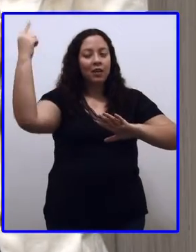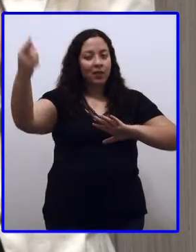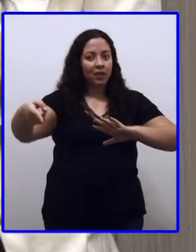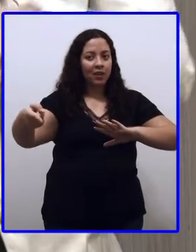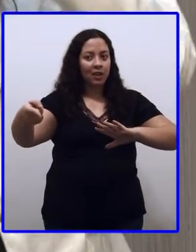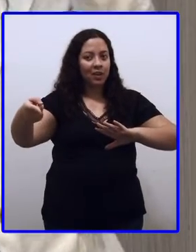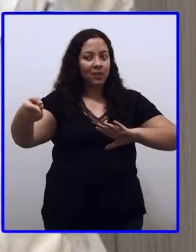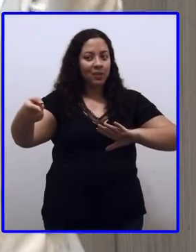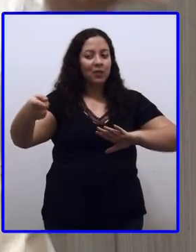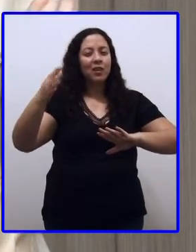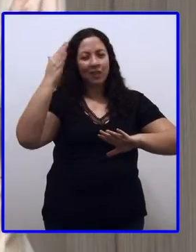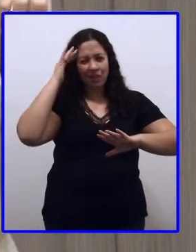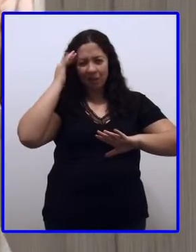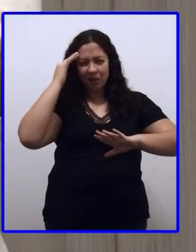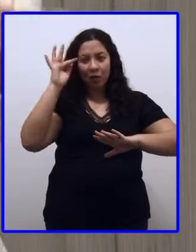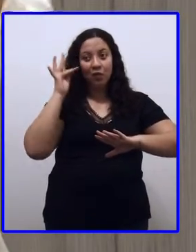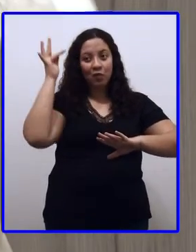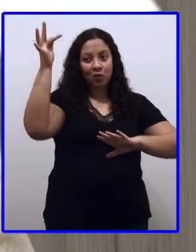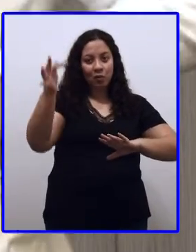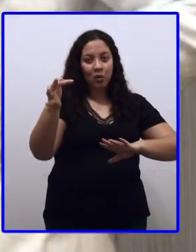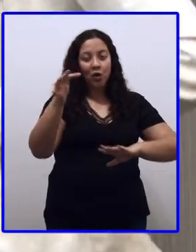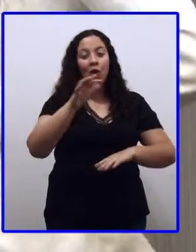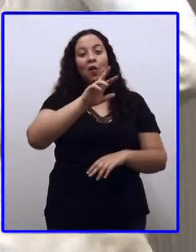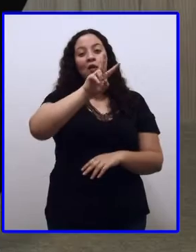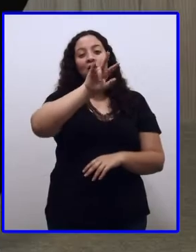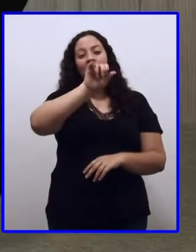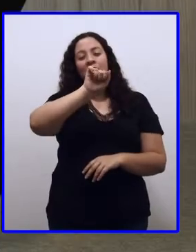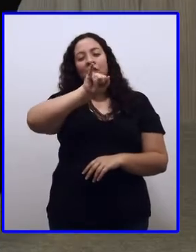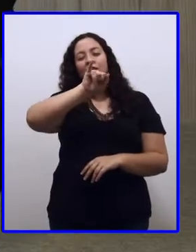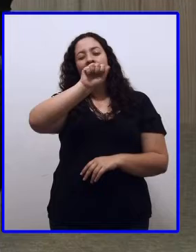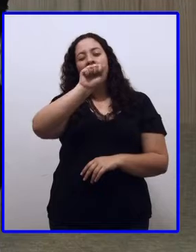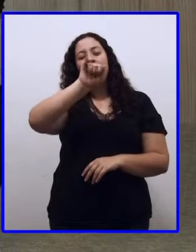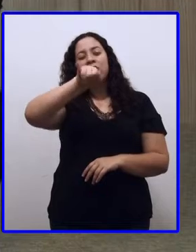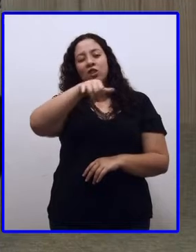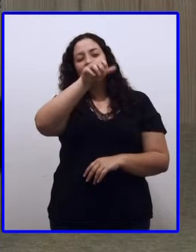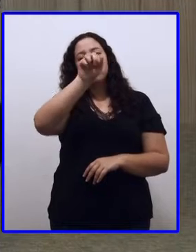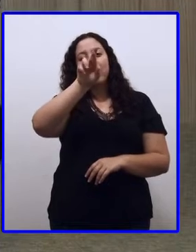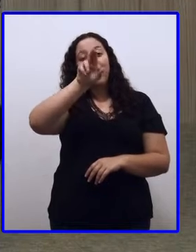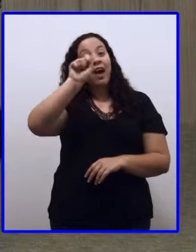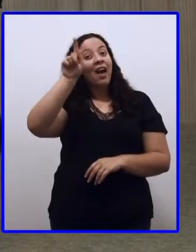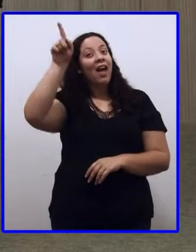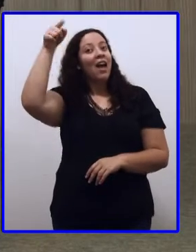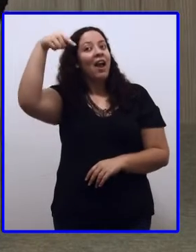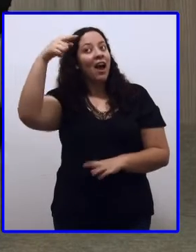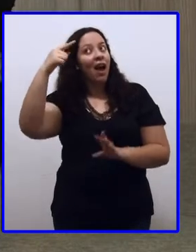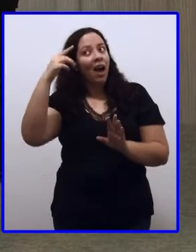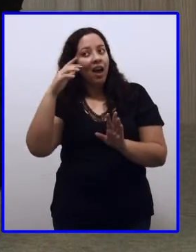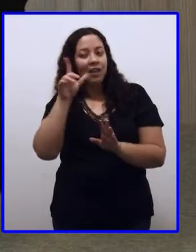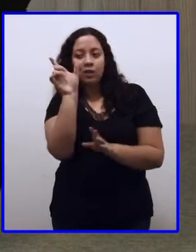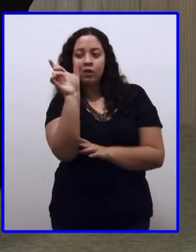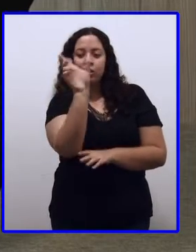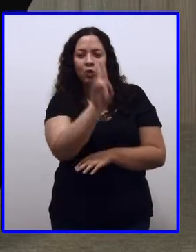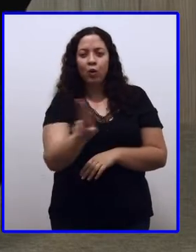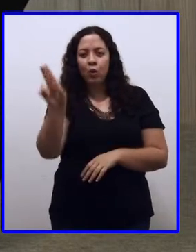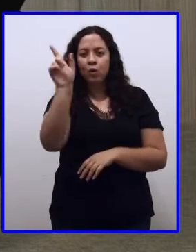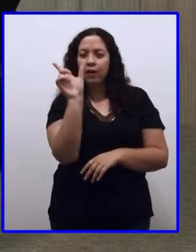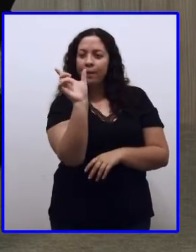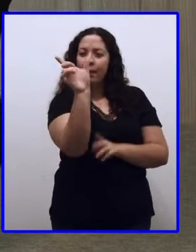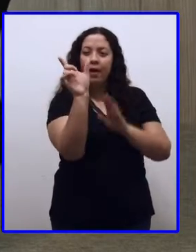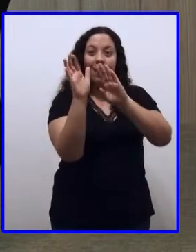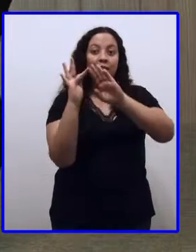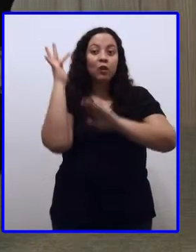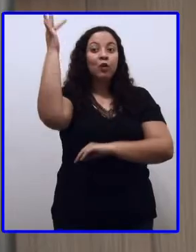esse futuro aqui é na próxima semana. Deu pra entender, Pro Natália? Sim. Então, retomando. São três